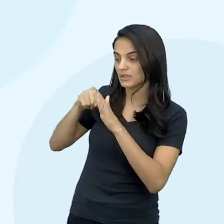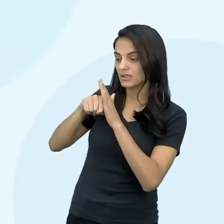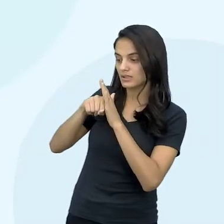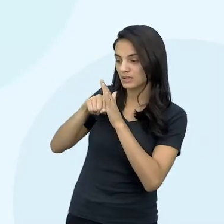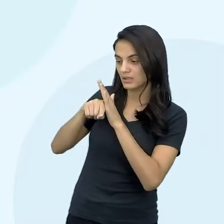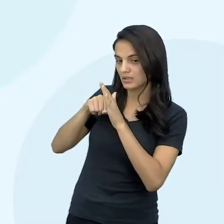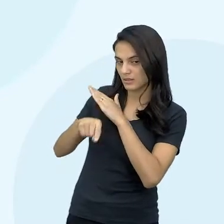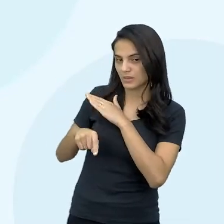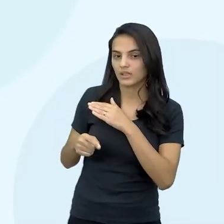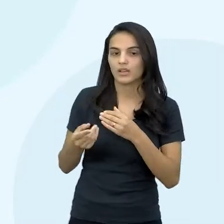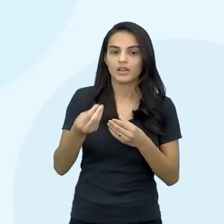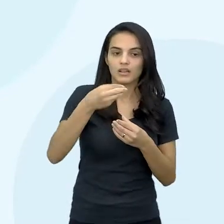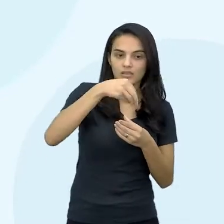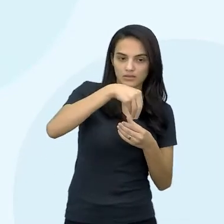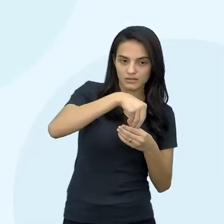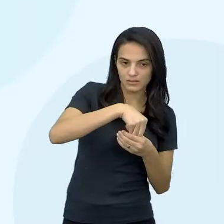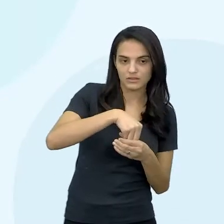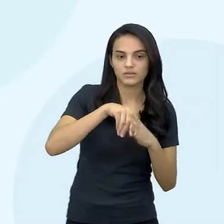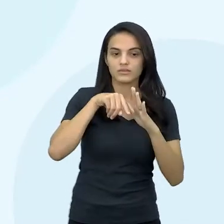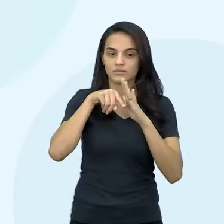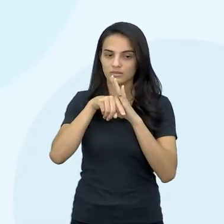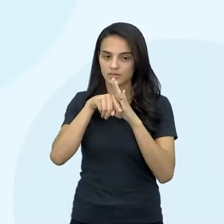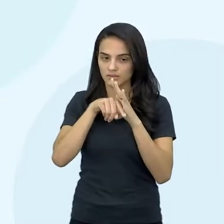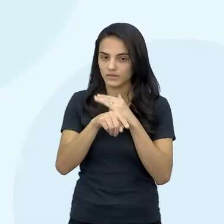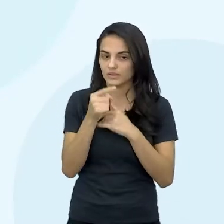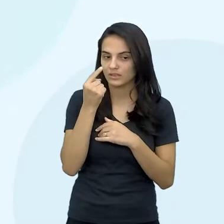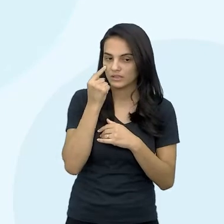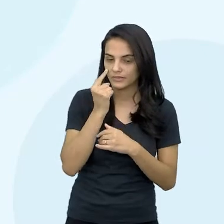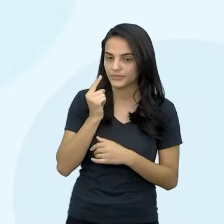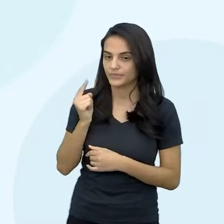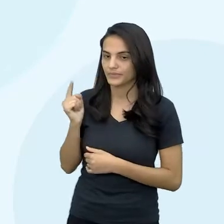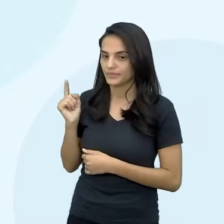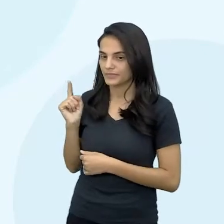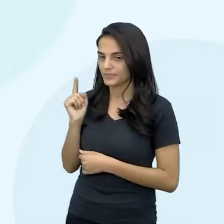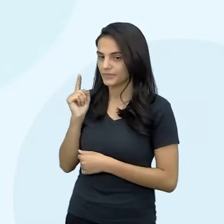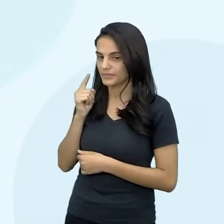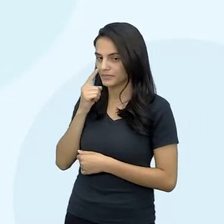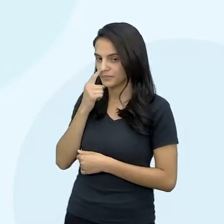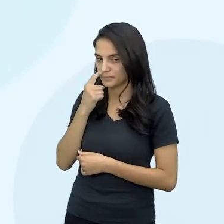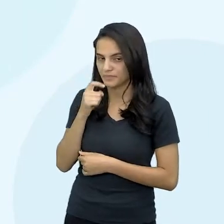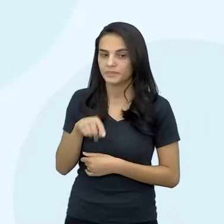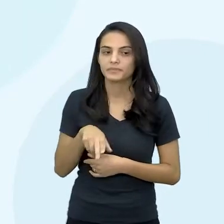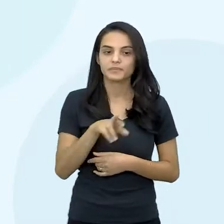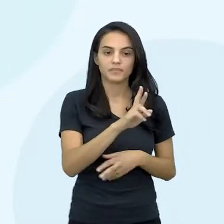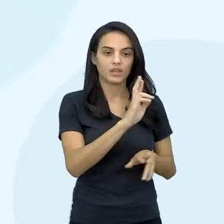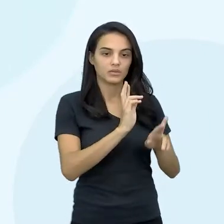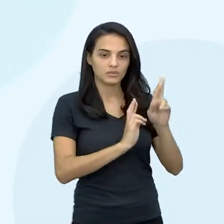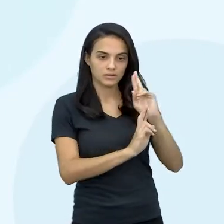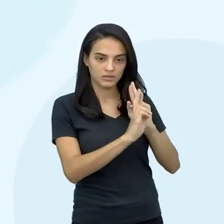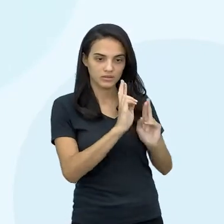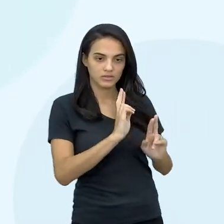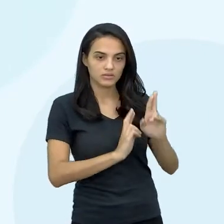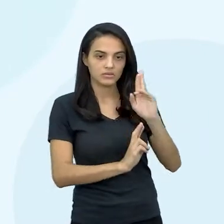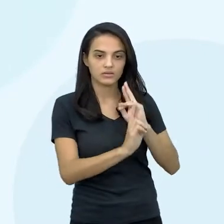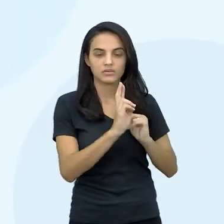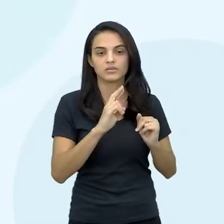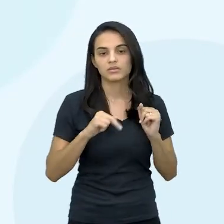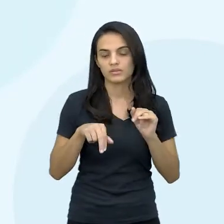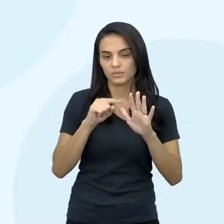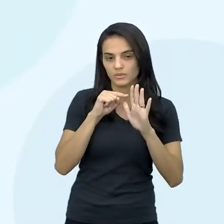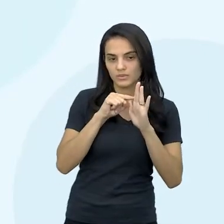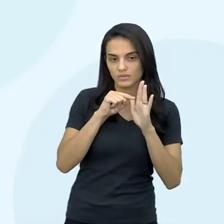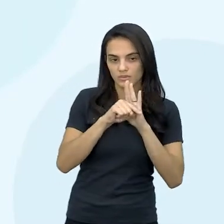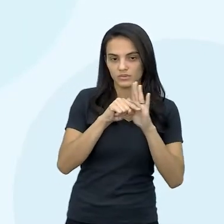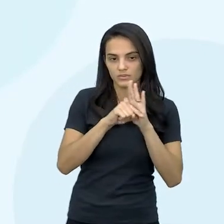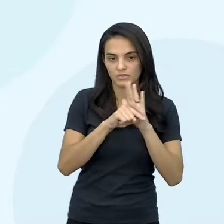E aí, dentre os exames laboratoriais, vocês estão vendo ali, olha, né, os resultados a respeito ali do